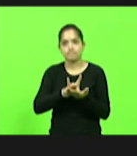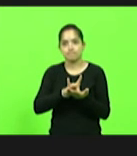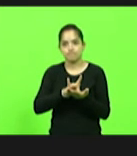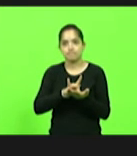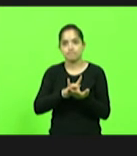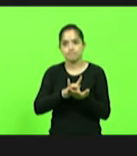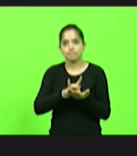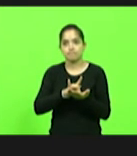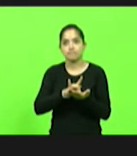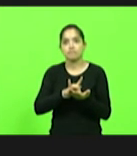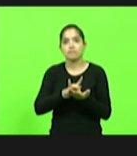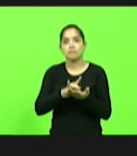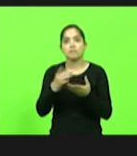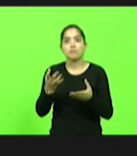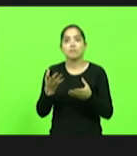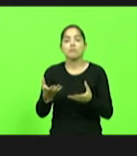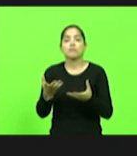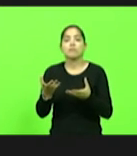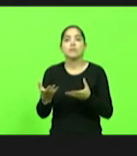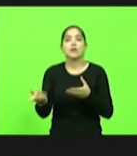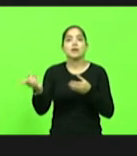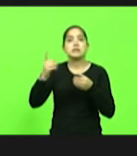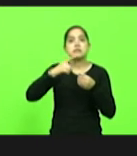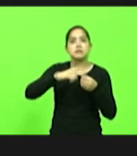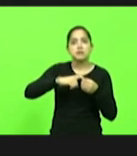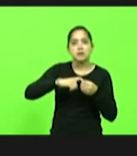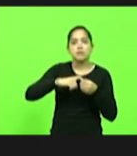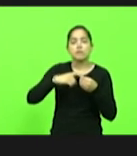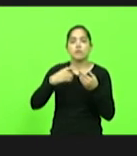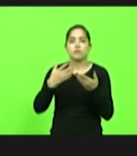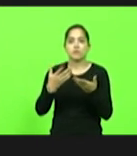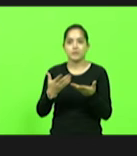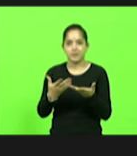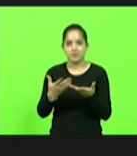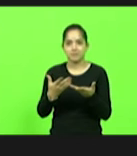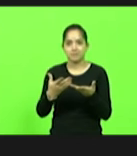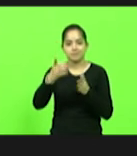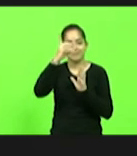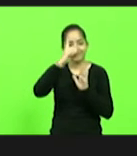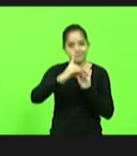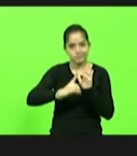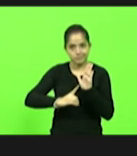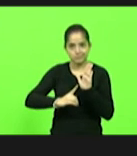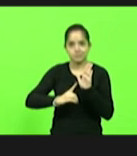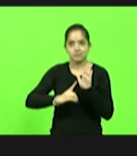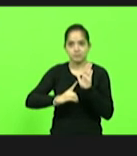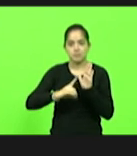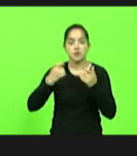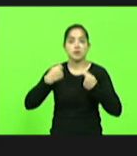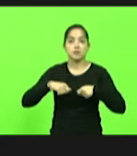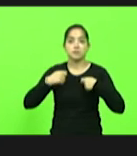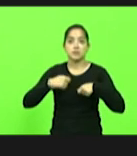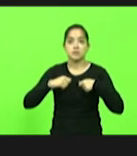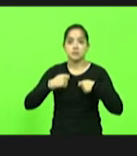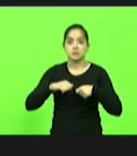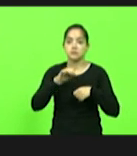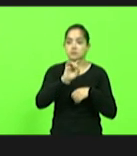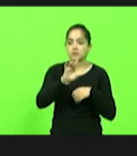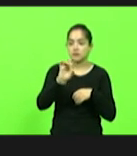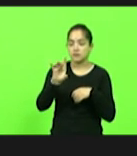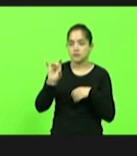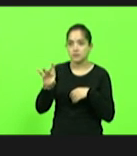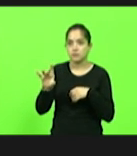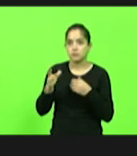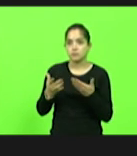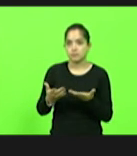devolver para nós aquilo que nos é necessário. E,